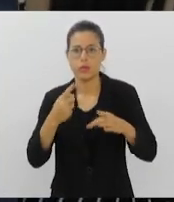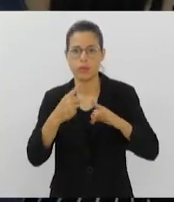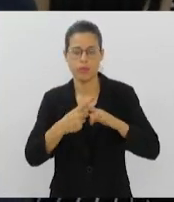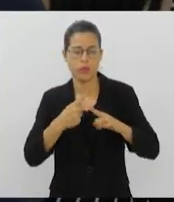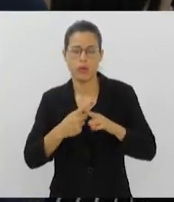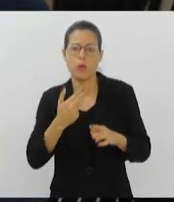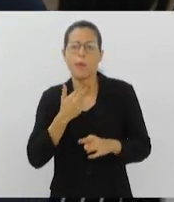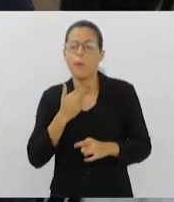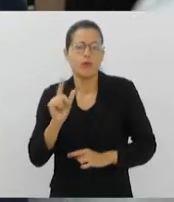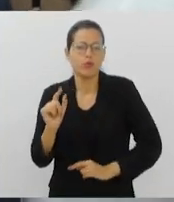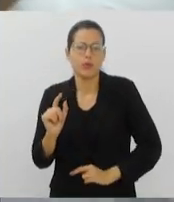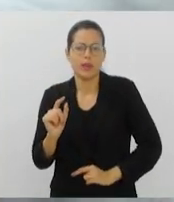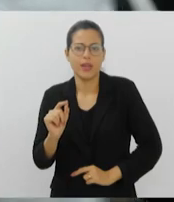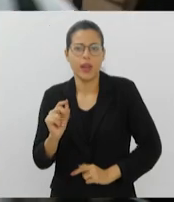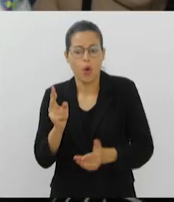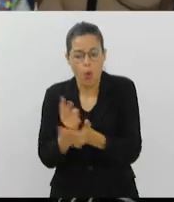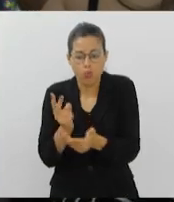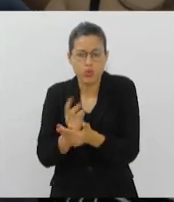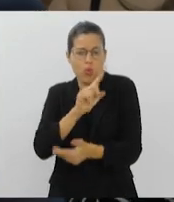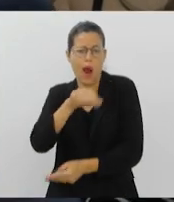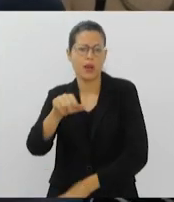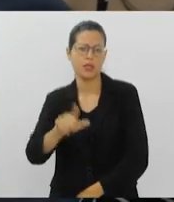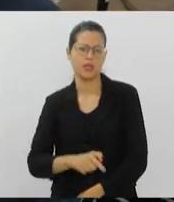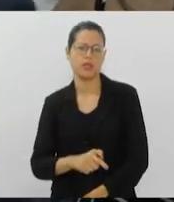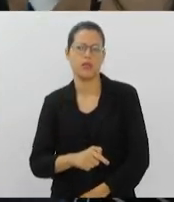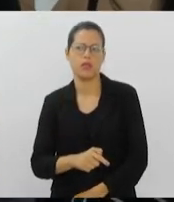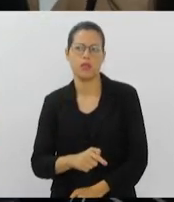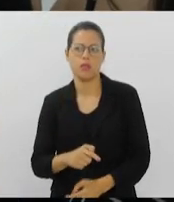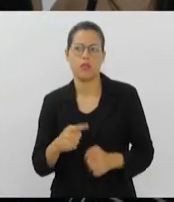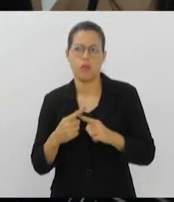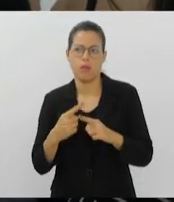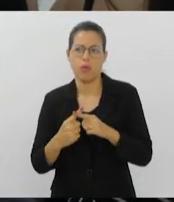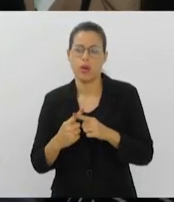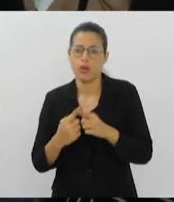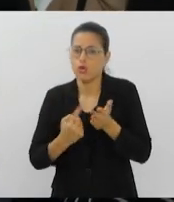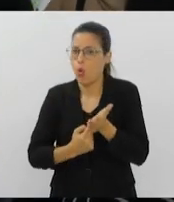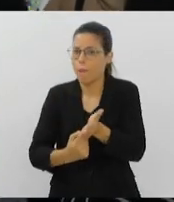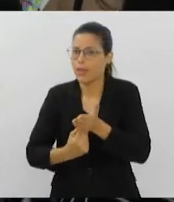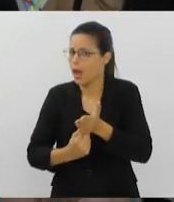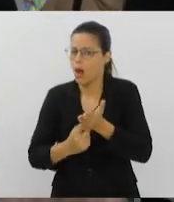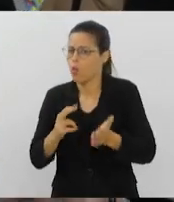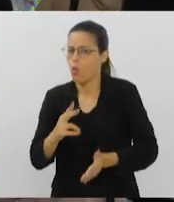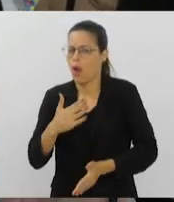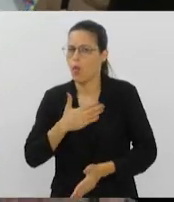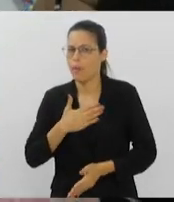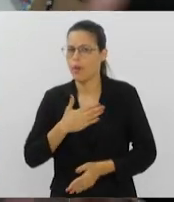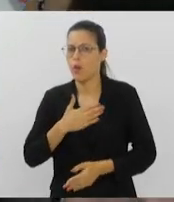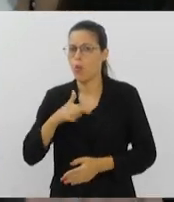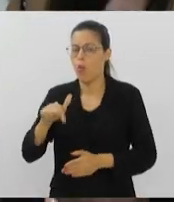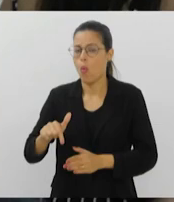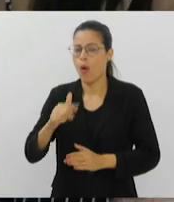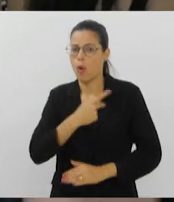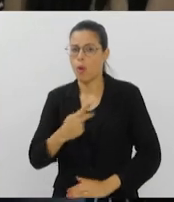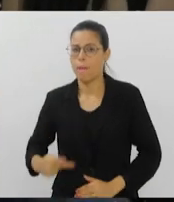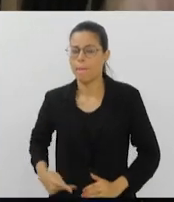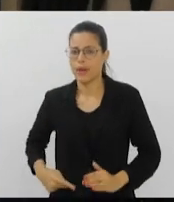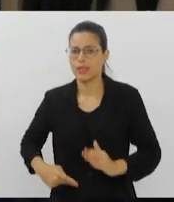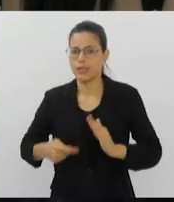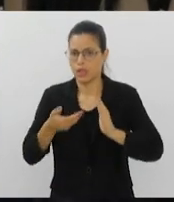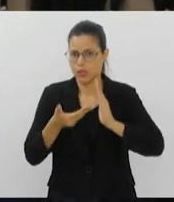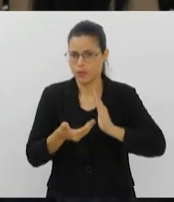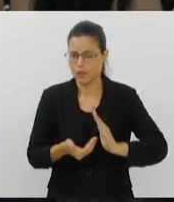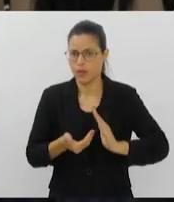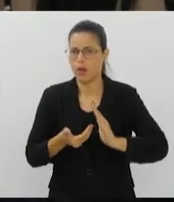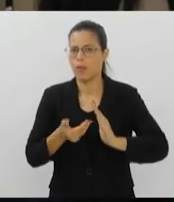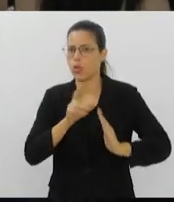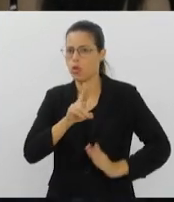a gente não pode? Continuar cancelamento. Senão, estão ferindo aquilo que eles combinaram, nem comigo. O presidente da Câmara Federal, Arthur Lira, numa reunião que foi feita